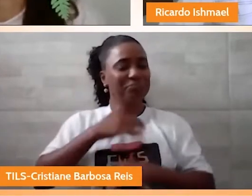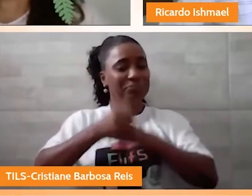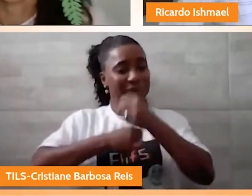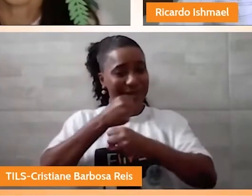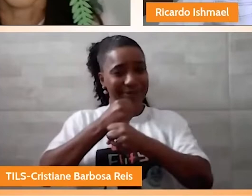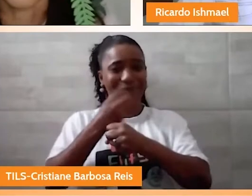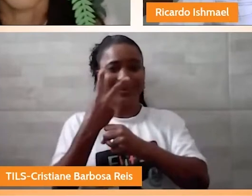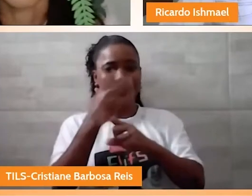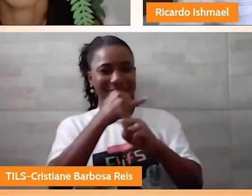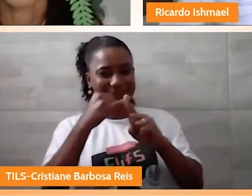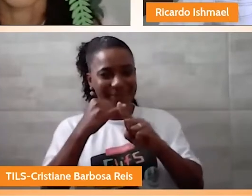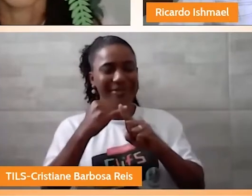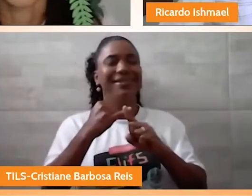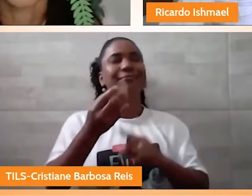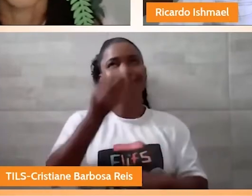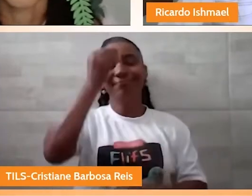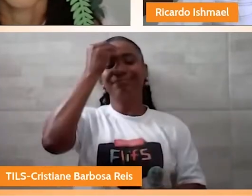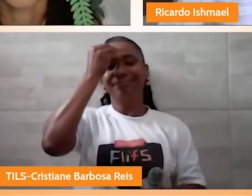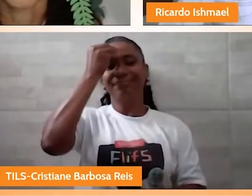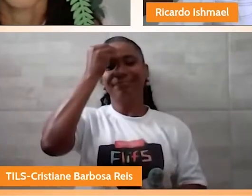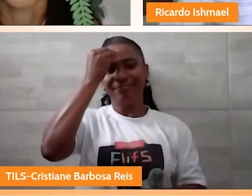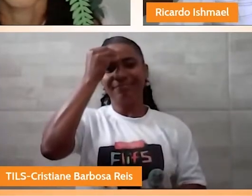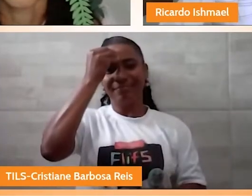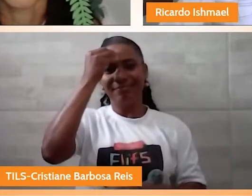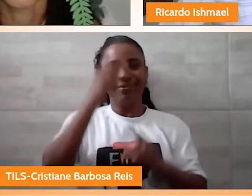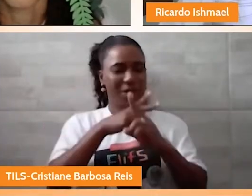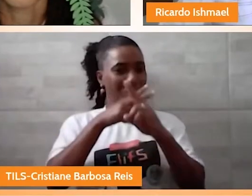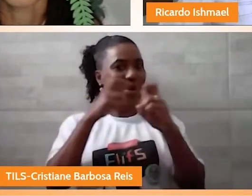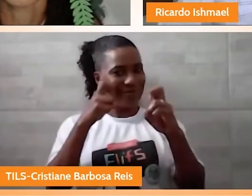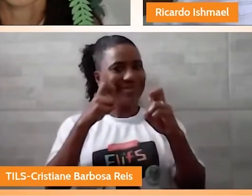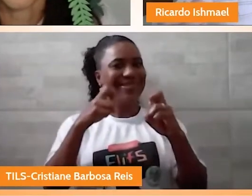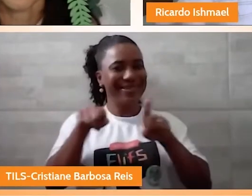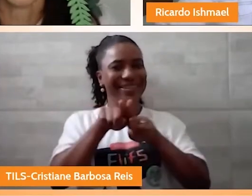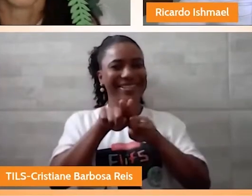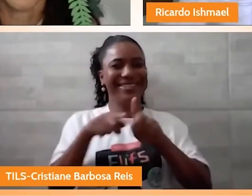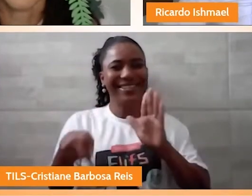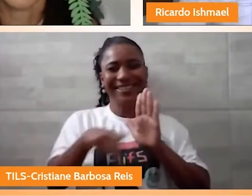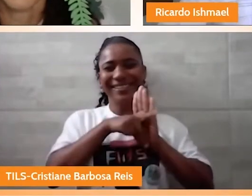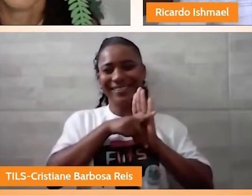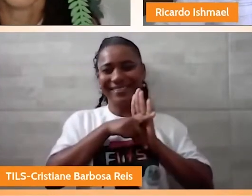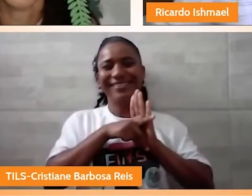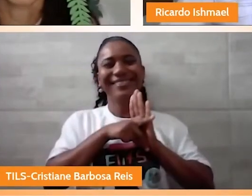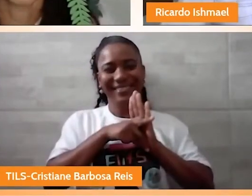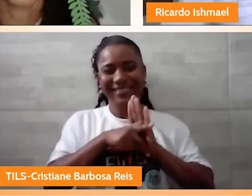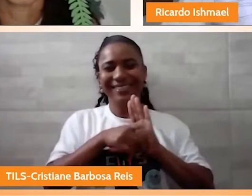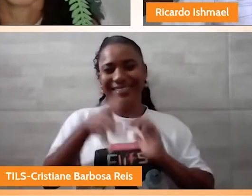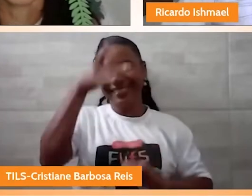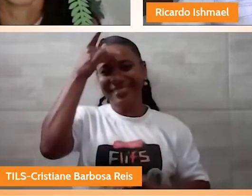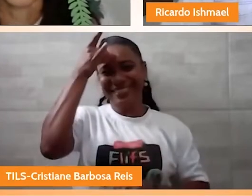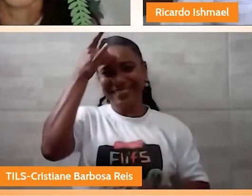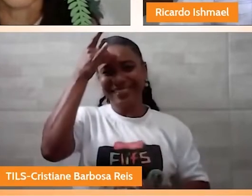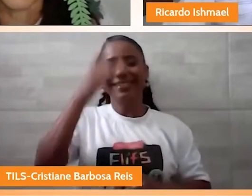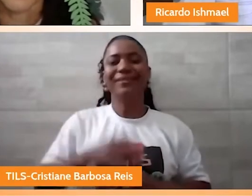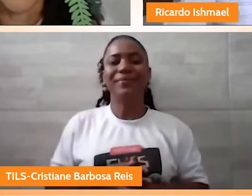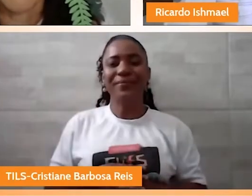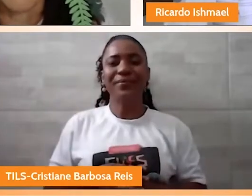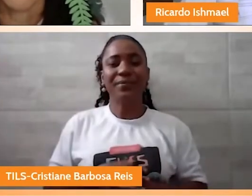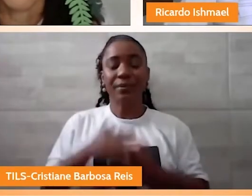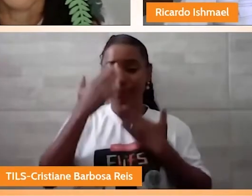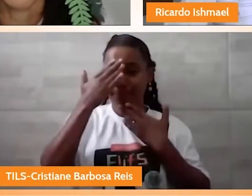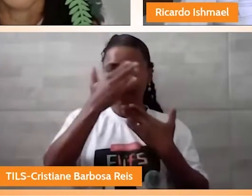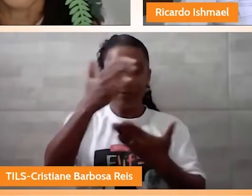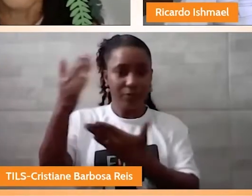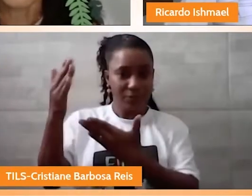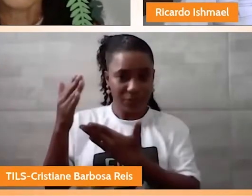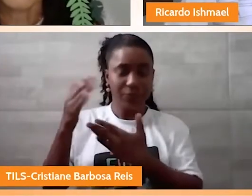E por isso faço questão de dizer sempre que sou um UEPESiano também, tá? E aqui agradecendo a todas as pessoas mais uma vez. Eu estive